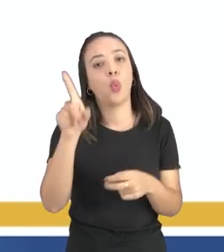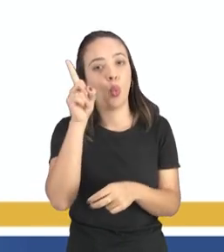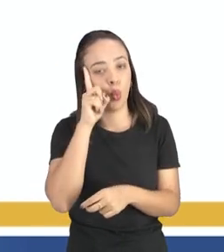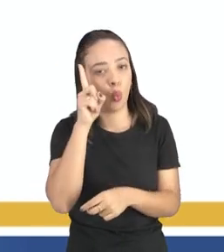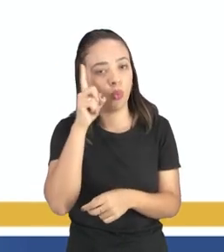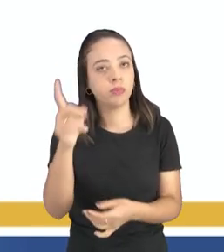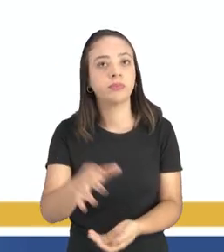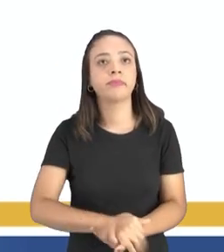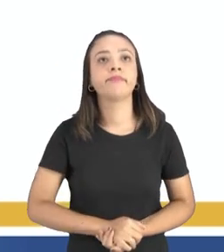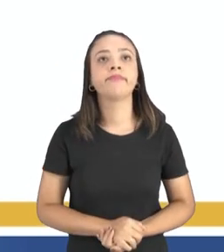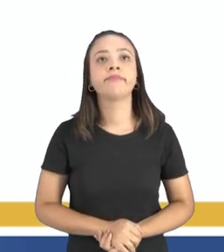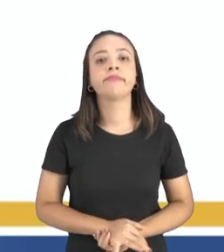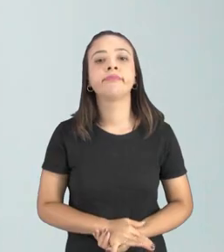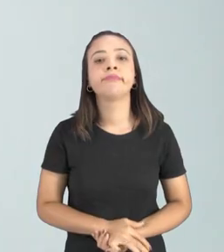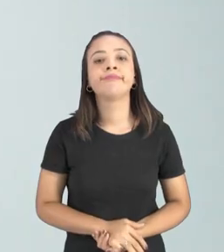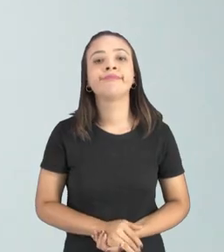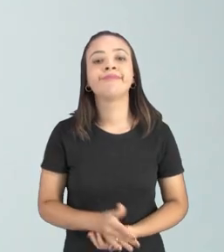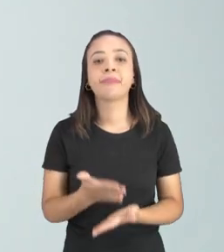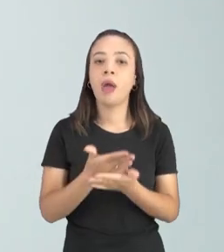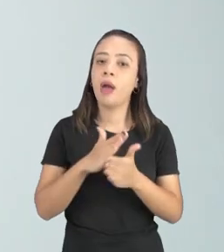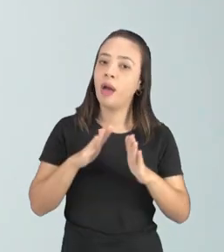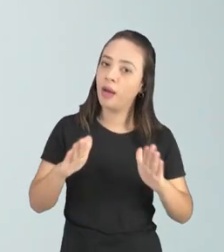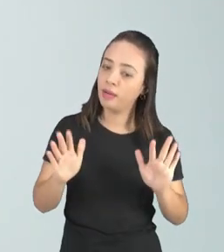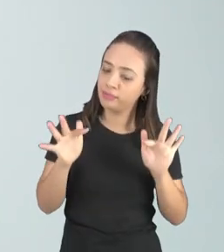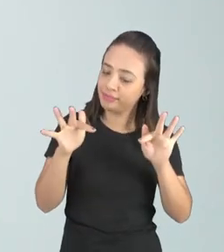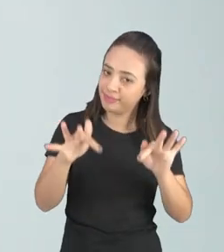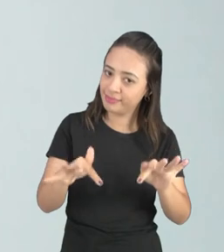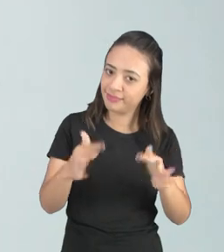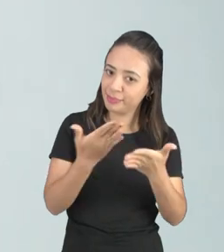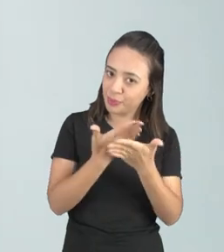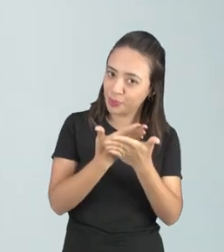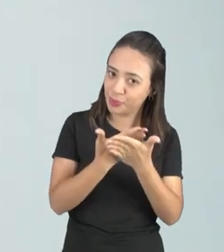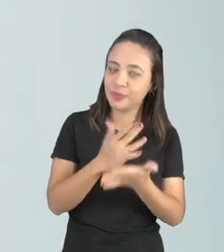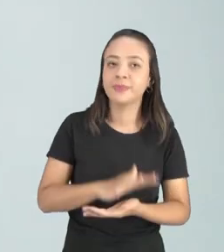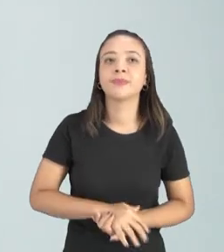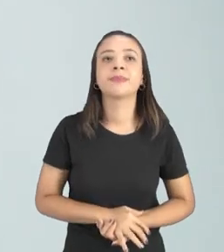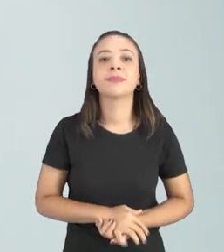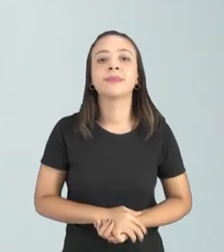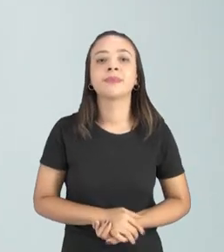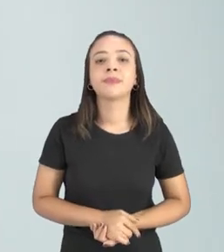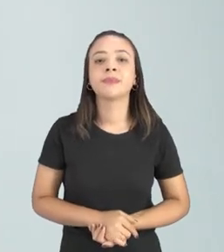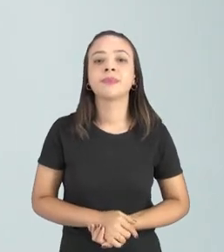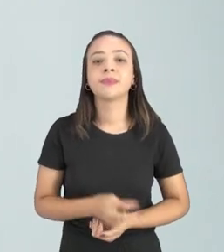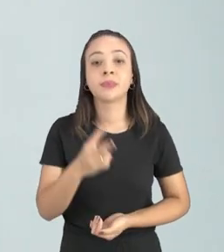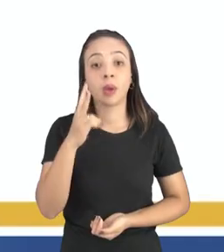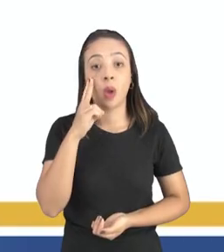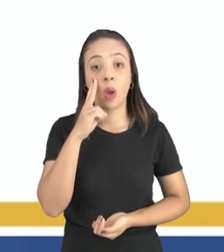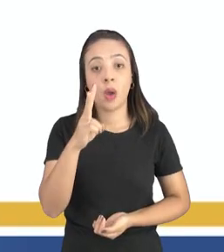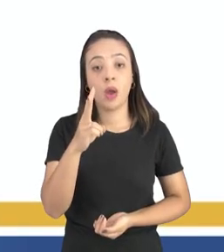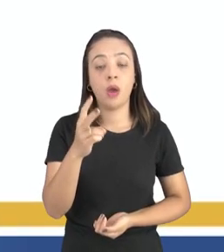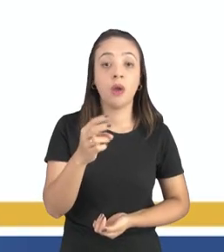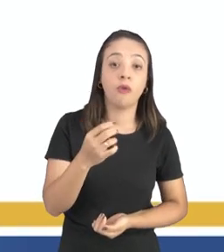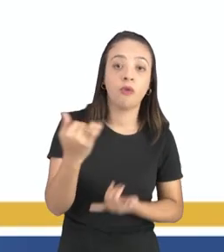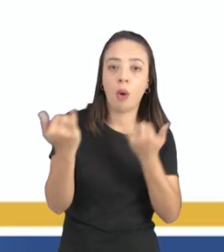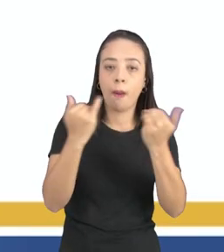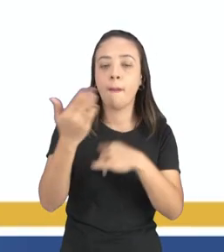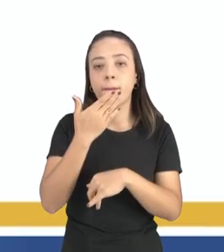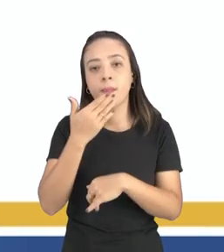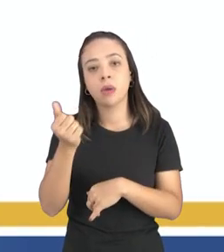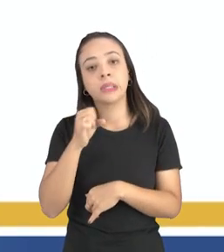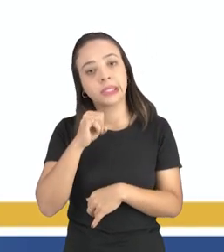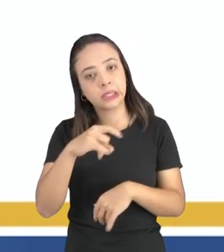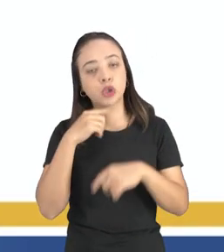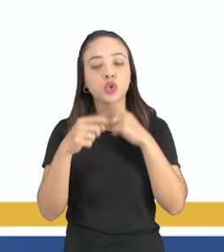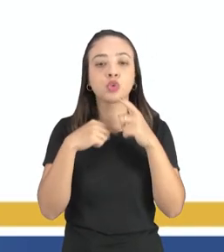então pessoal por hoje nossa aula chegou ao fim né deixo aqui para vocês alguns links de aperfeiçoamento né caso com